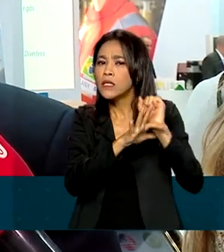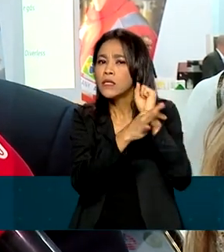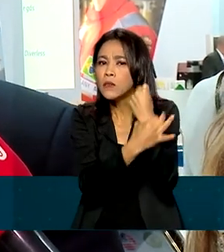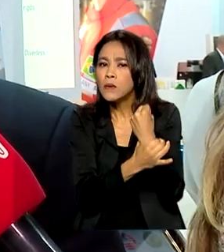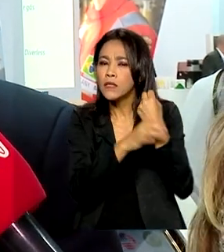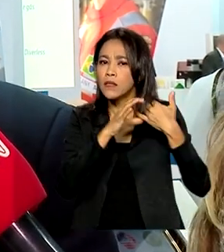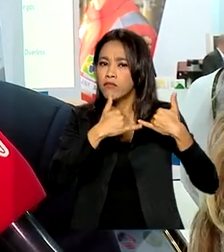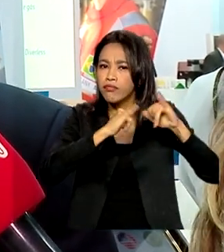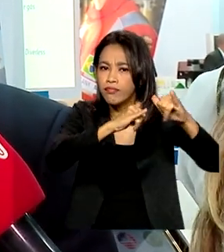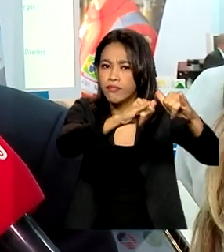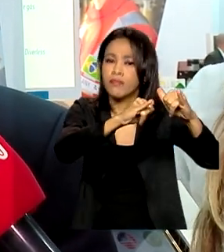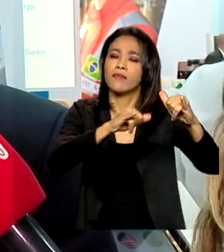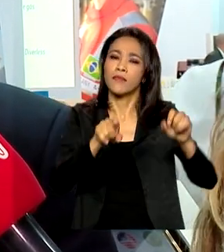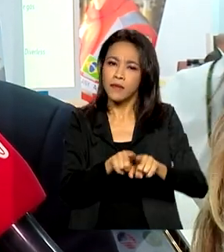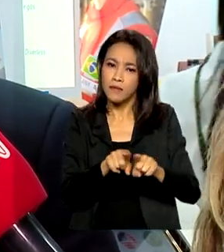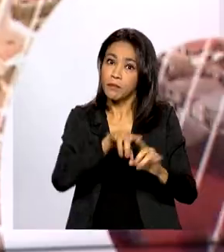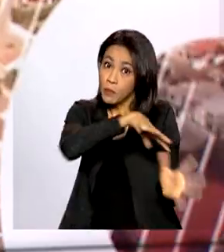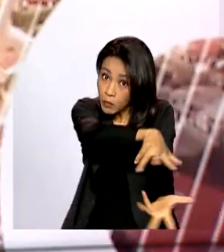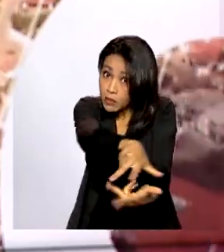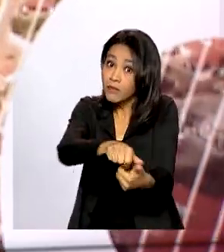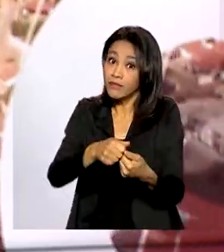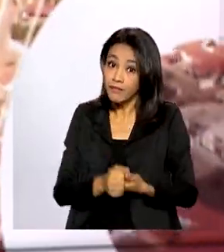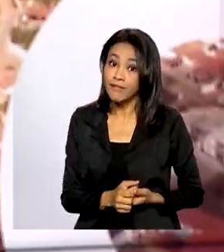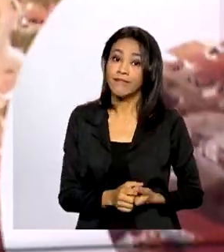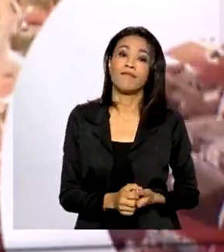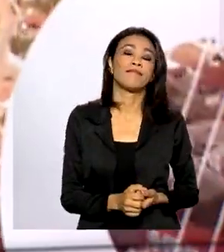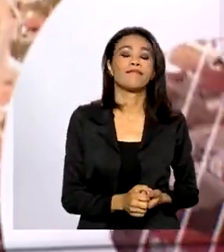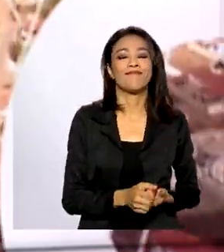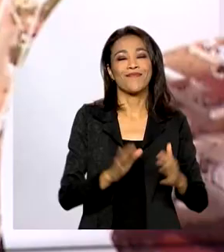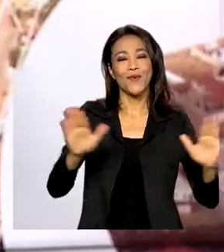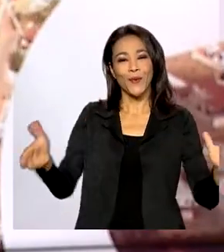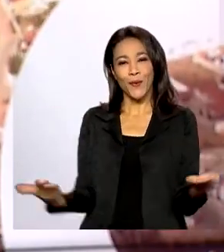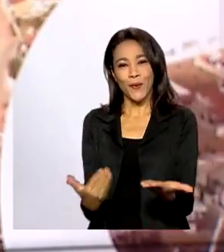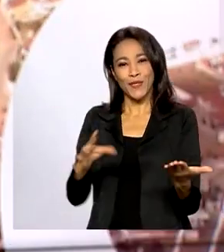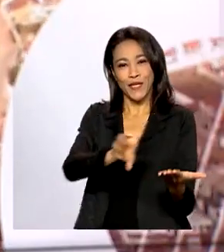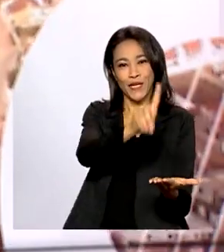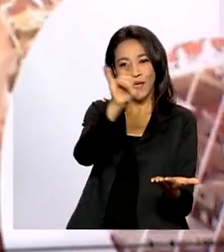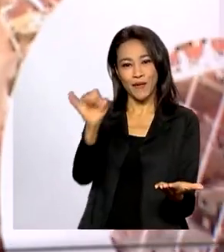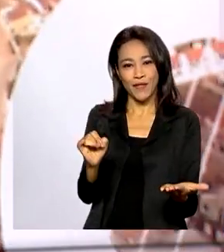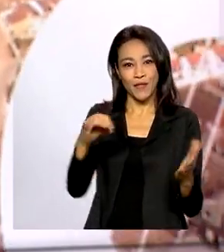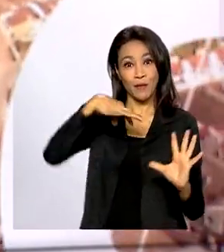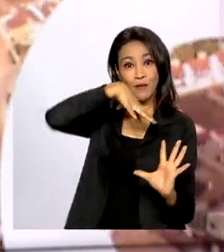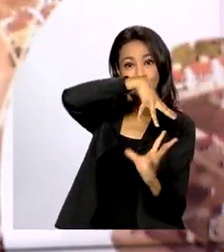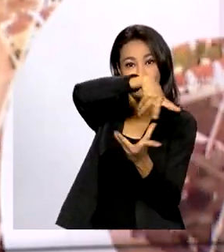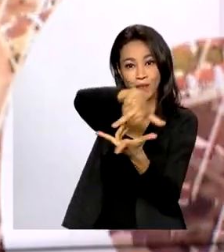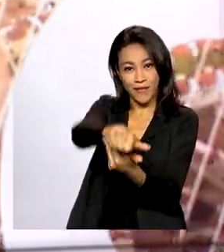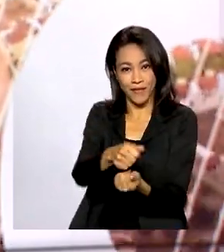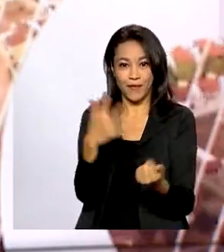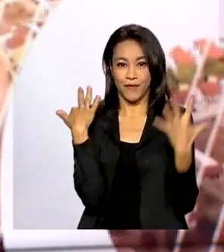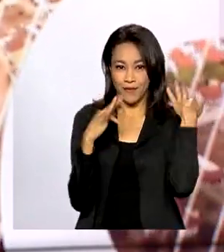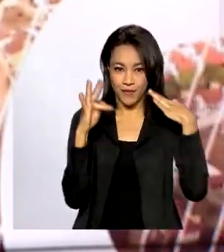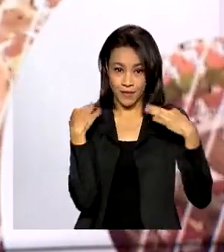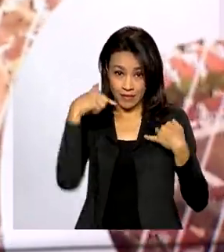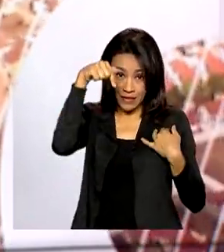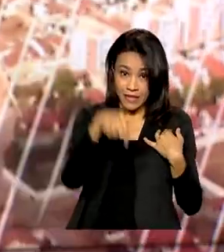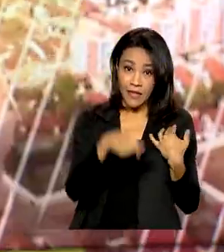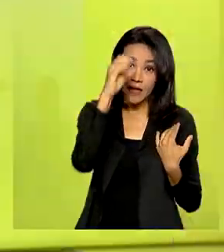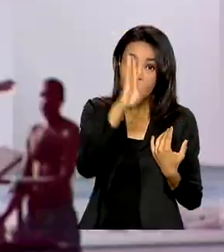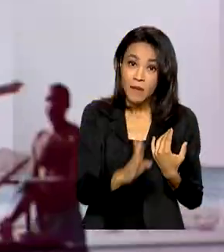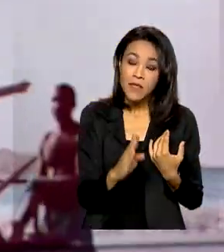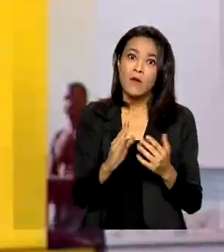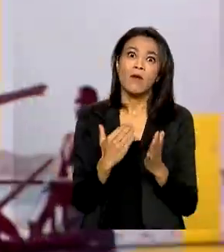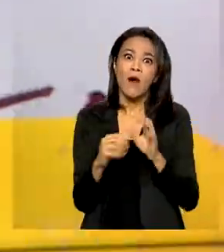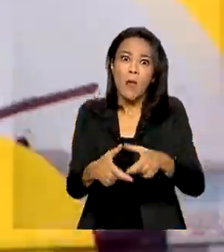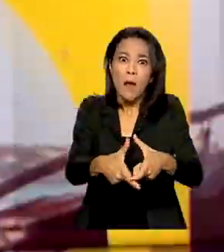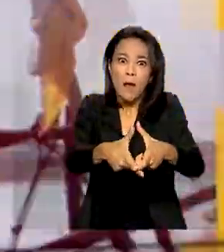e também da energia verde para o mundo. Hoje é o dia mundial do turismo. E aqui no Brasil, aumentou o